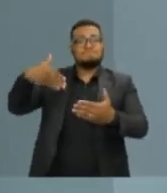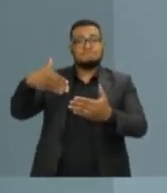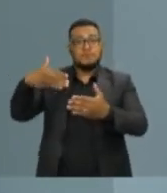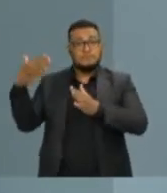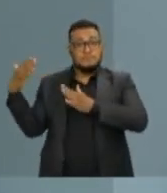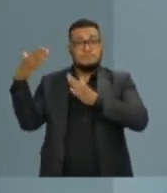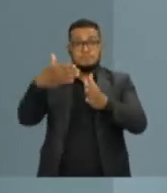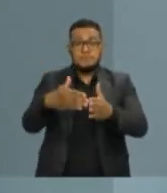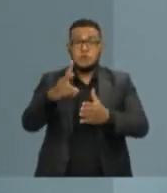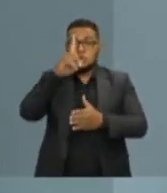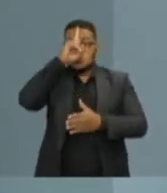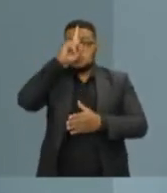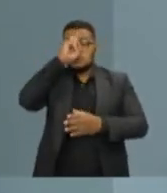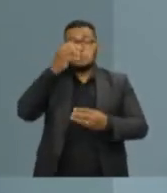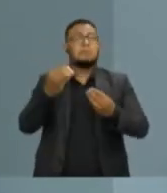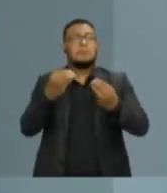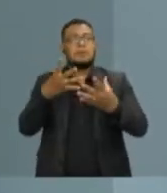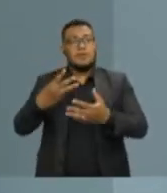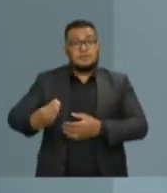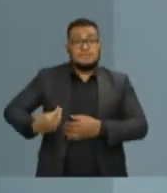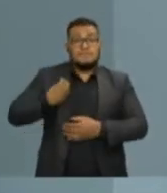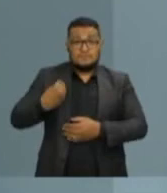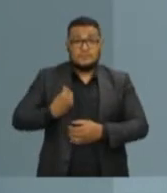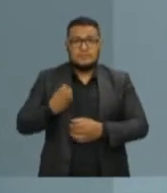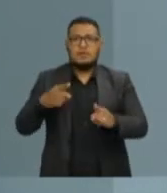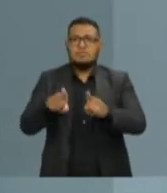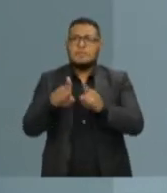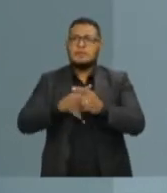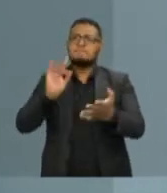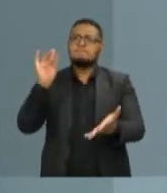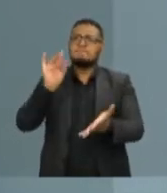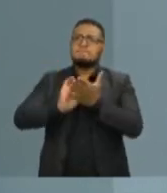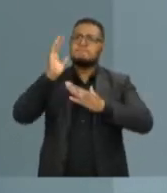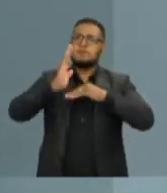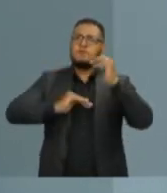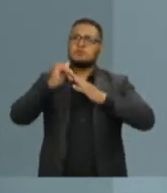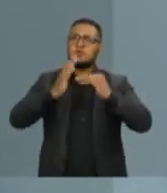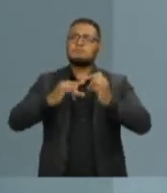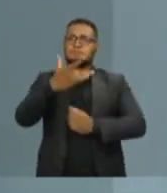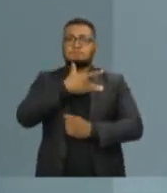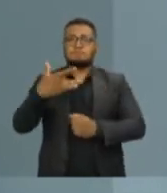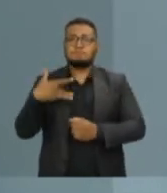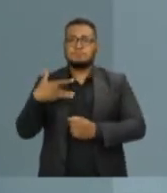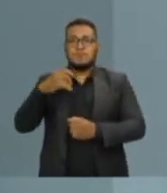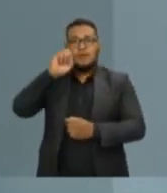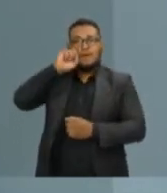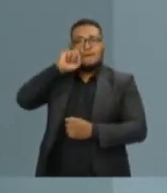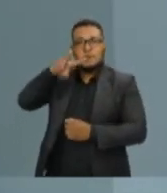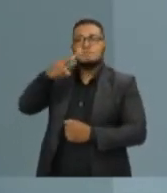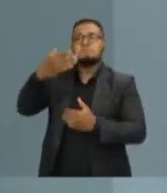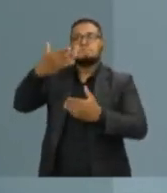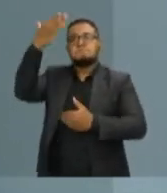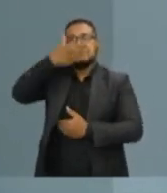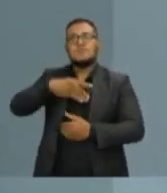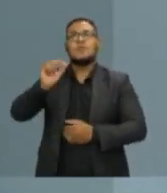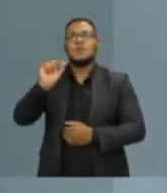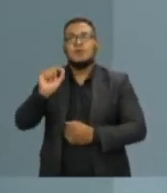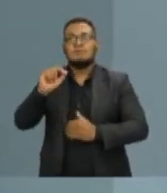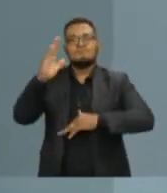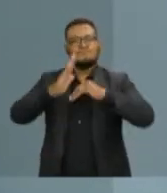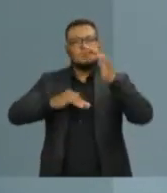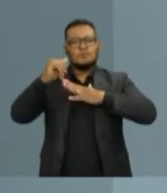efetivamente garantir a vida e garantir o bem-estar dos profissionais de saúde. Constatamos lá que os profissionais estavam em situação